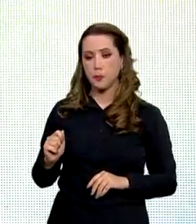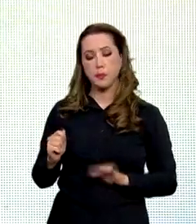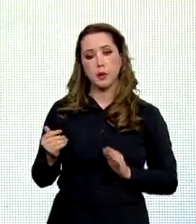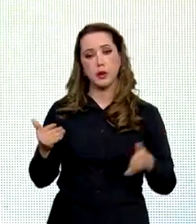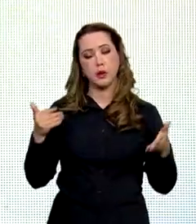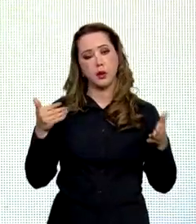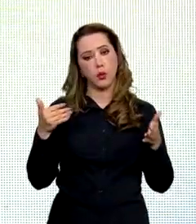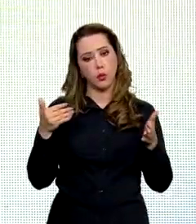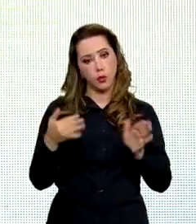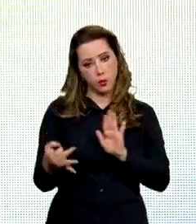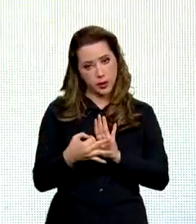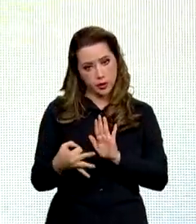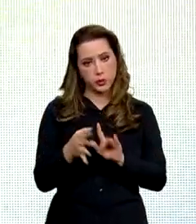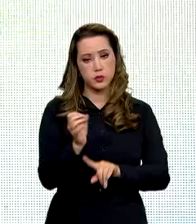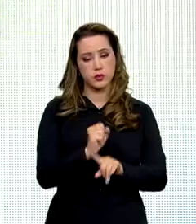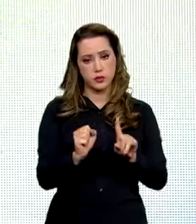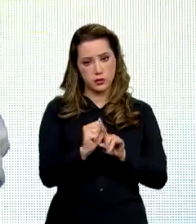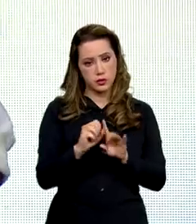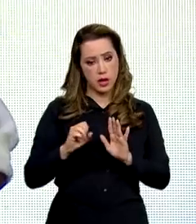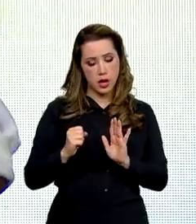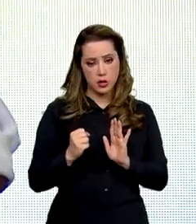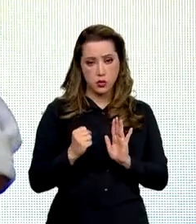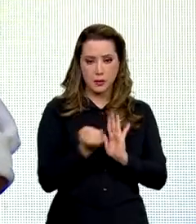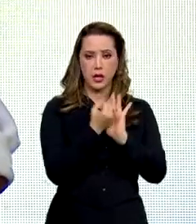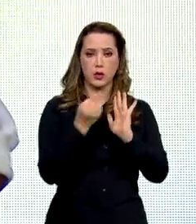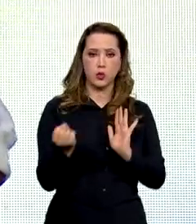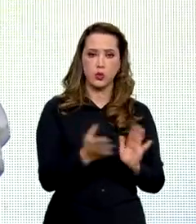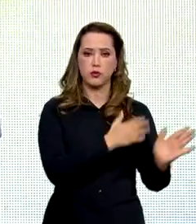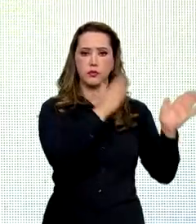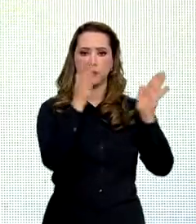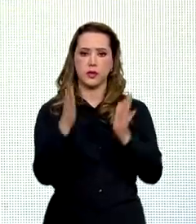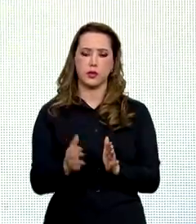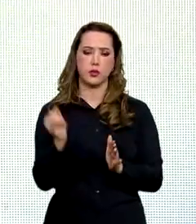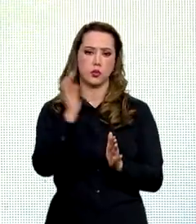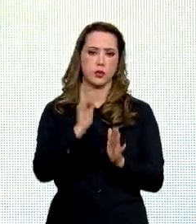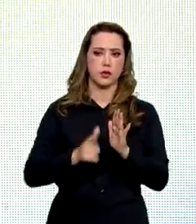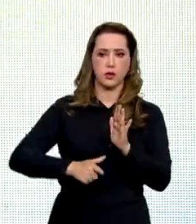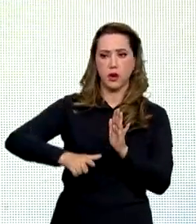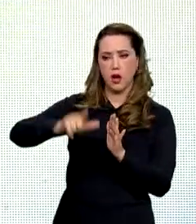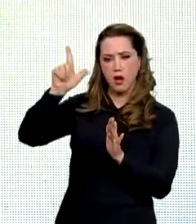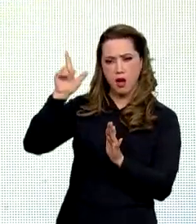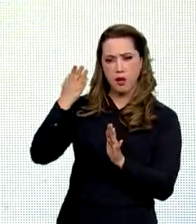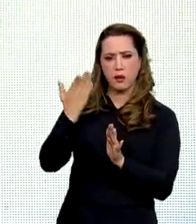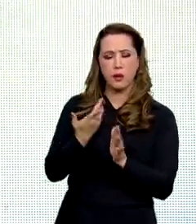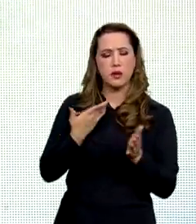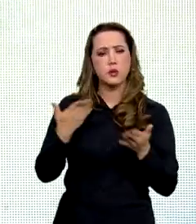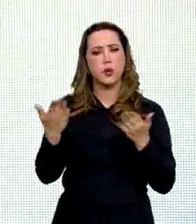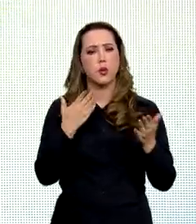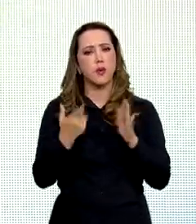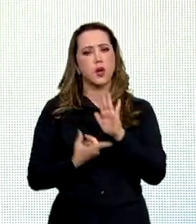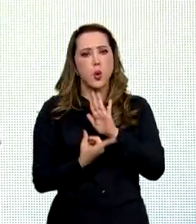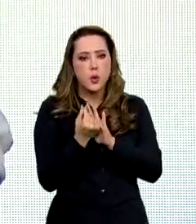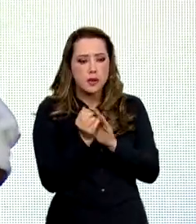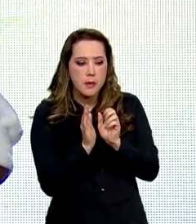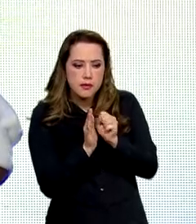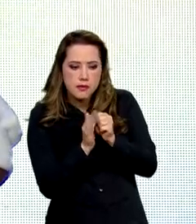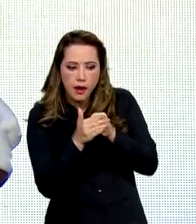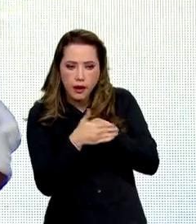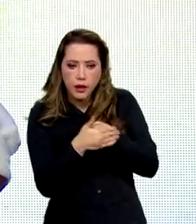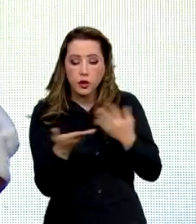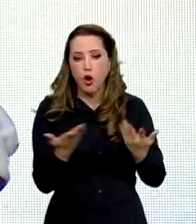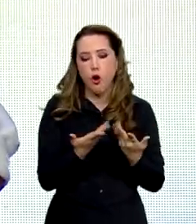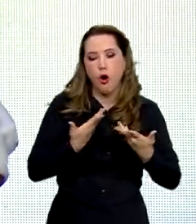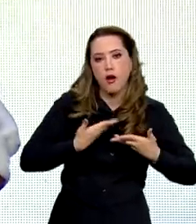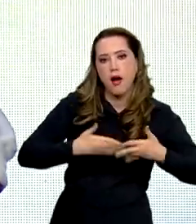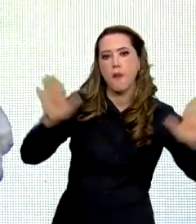projeto, marca uma nova era no Brasil. A gente saiu da era de um orçamento secreto para